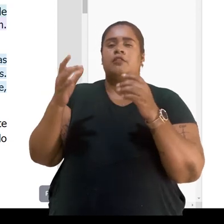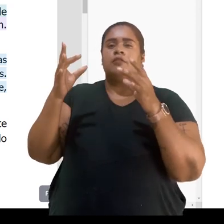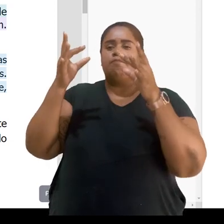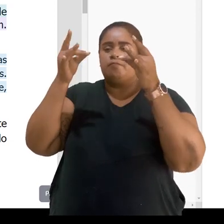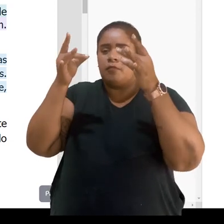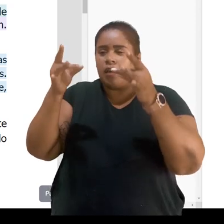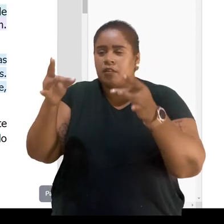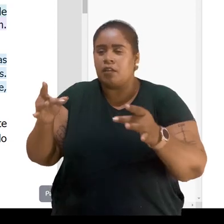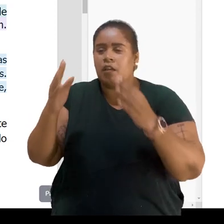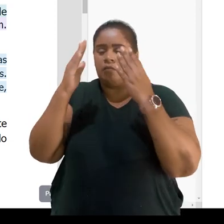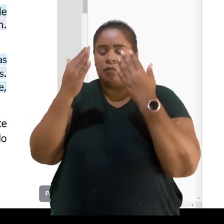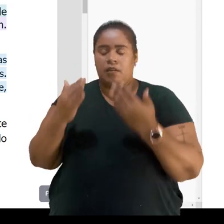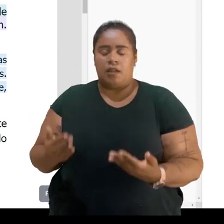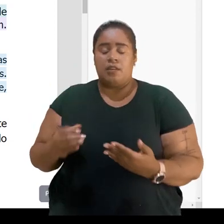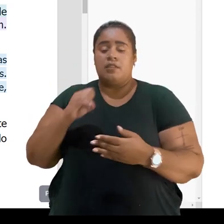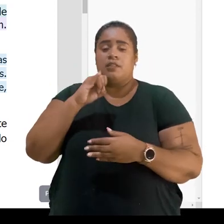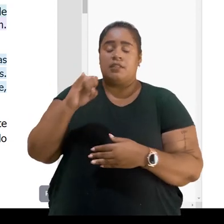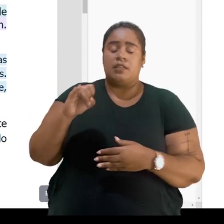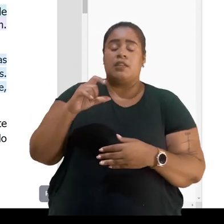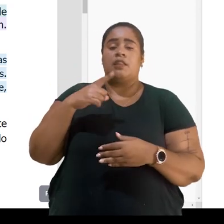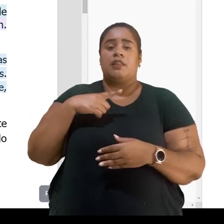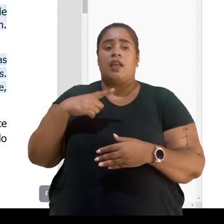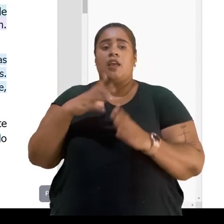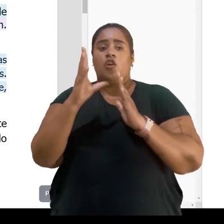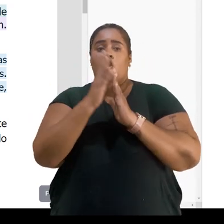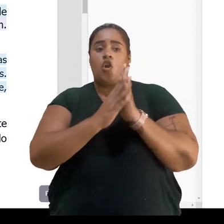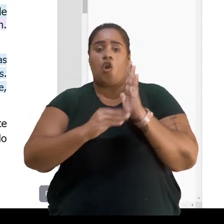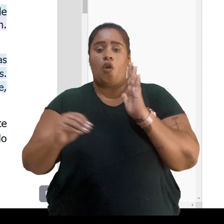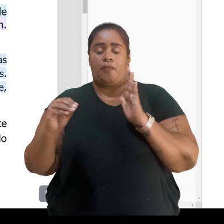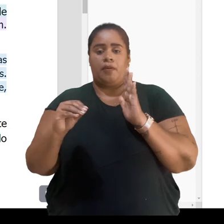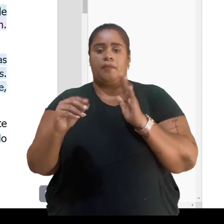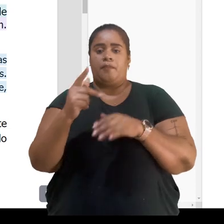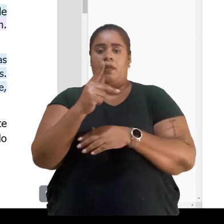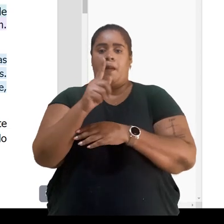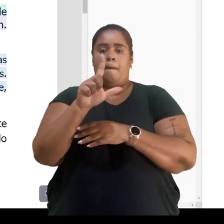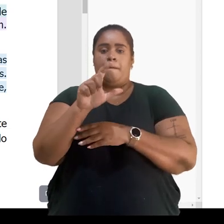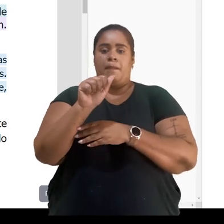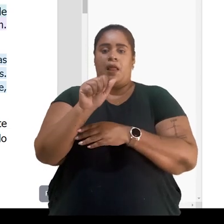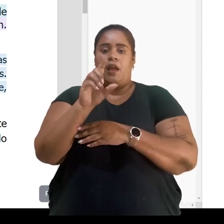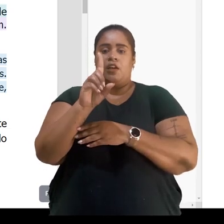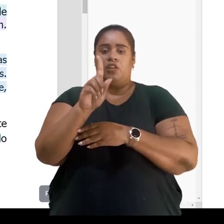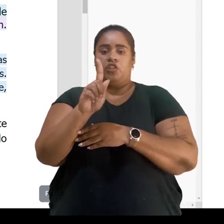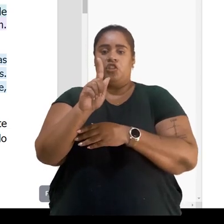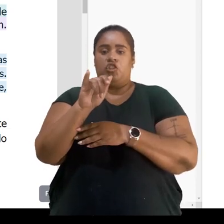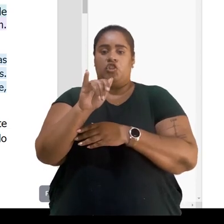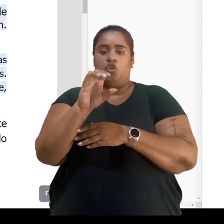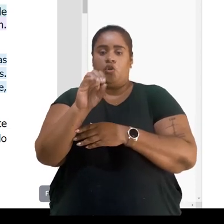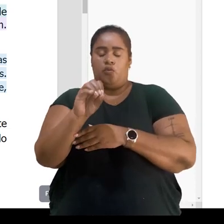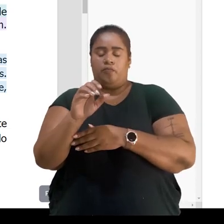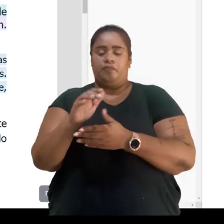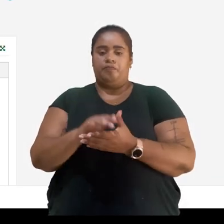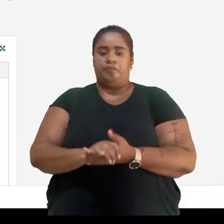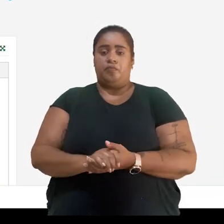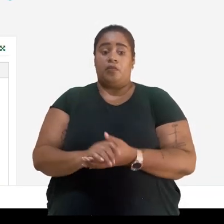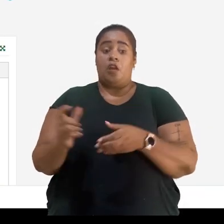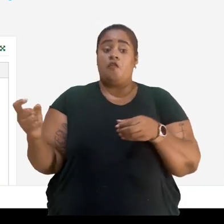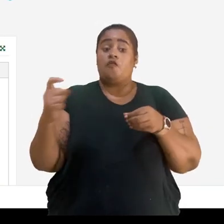mais detalhada e apurada se realmente essa atividade contém ou não plágio.